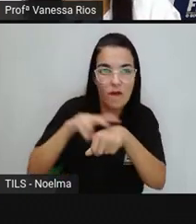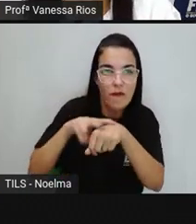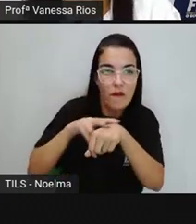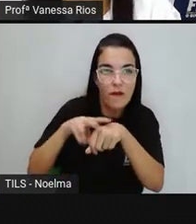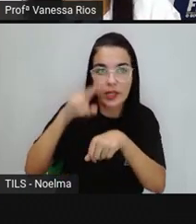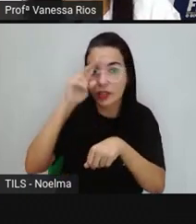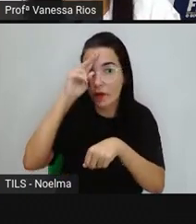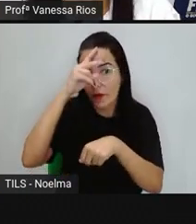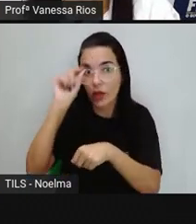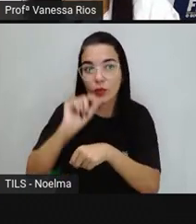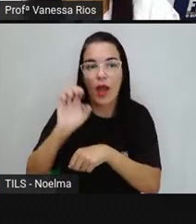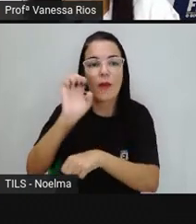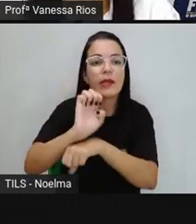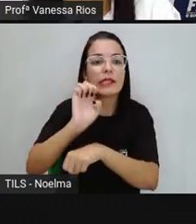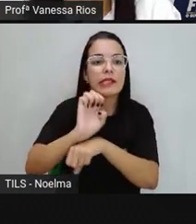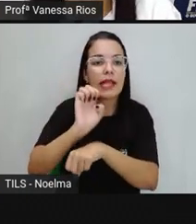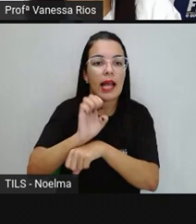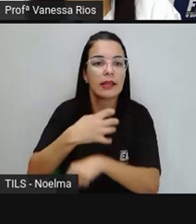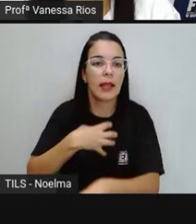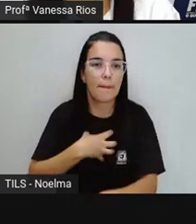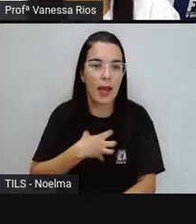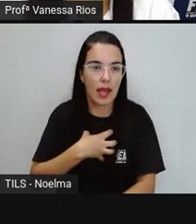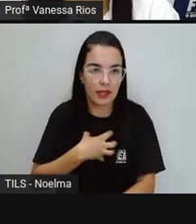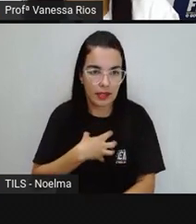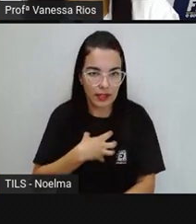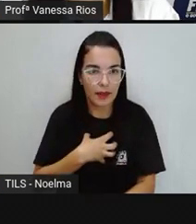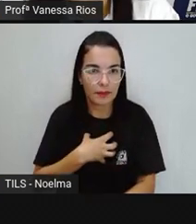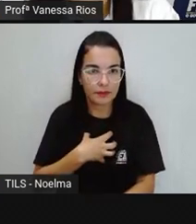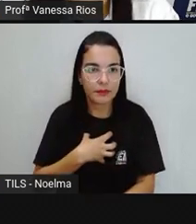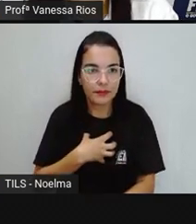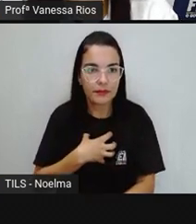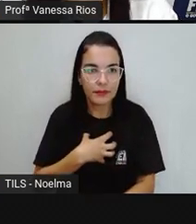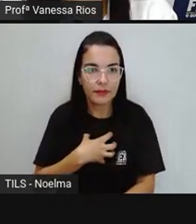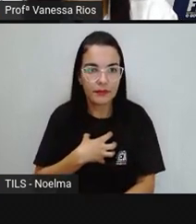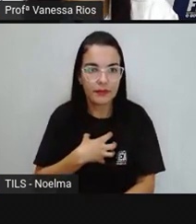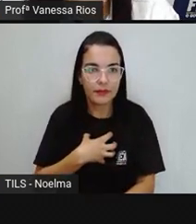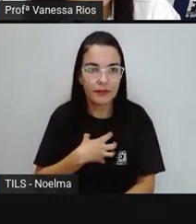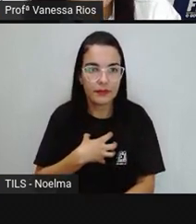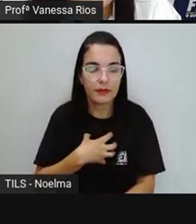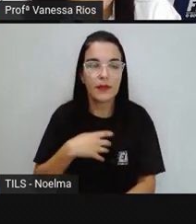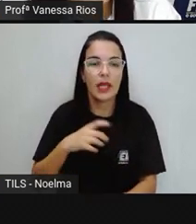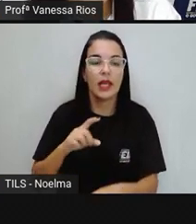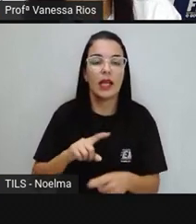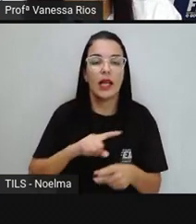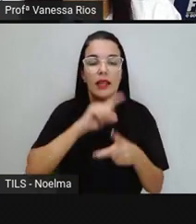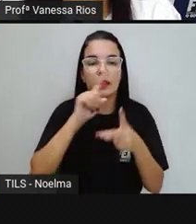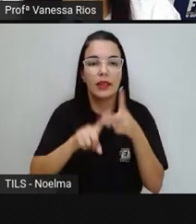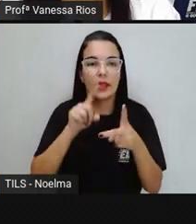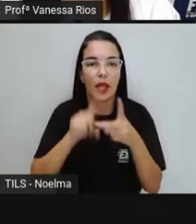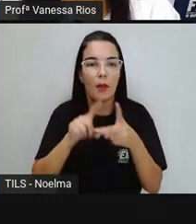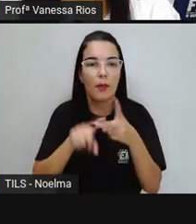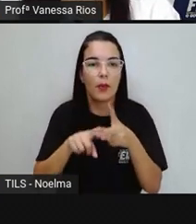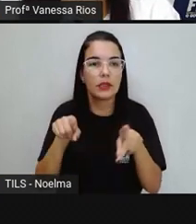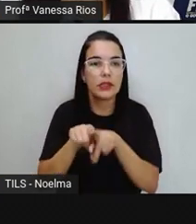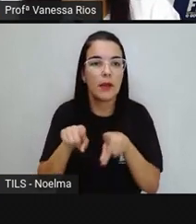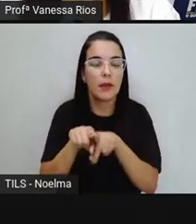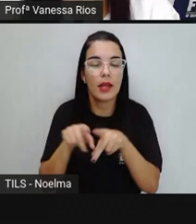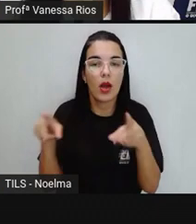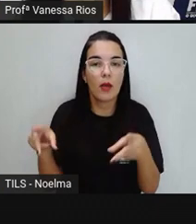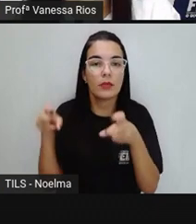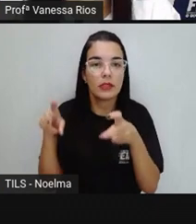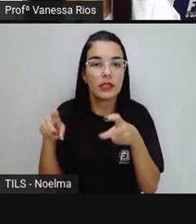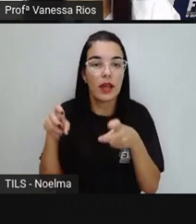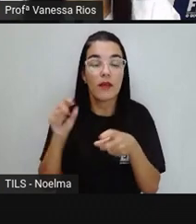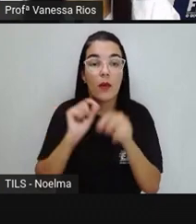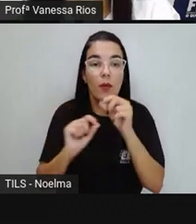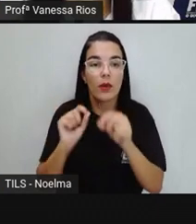o nosso estado, que é a Bahia. E aí a gente observa agora em